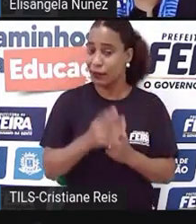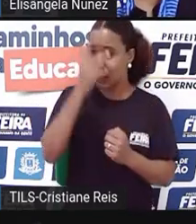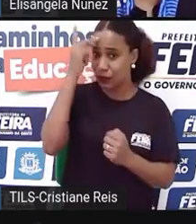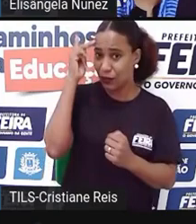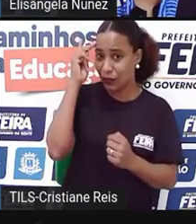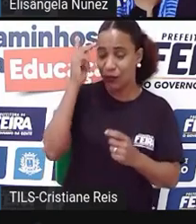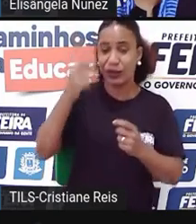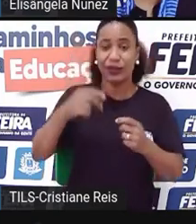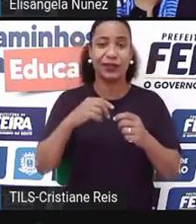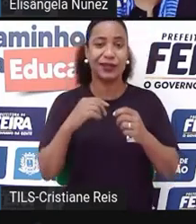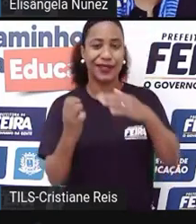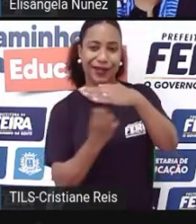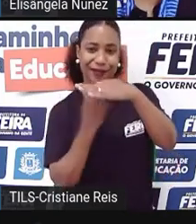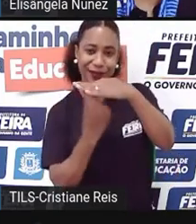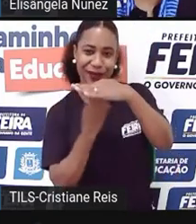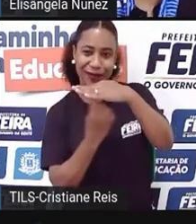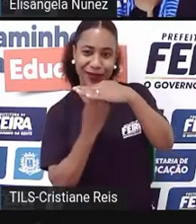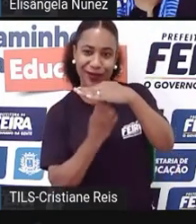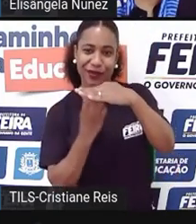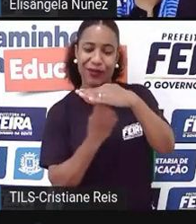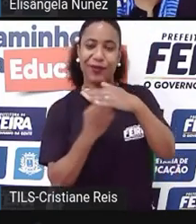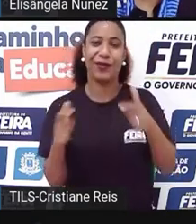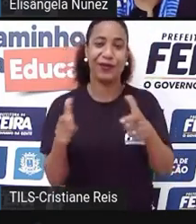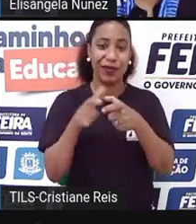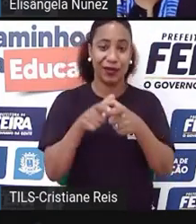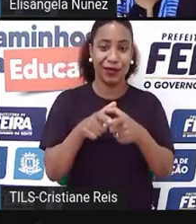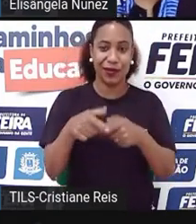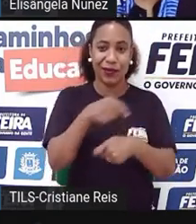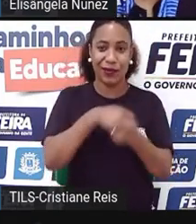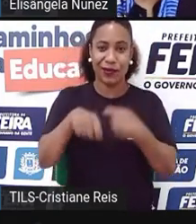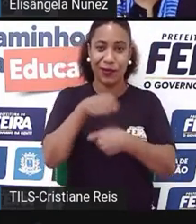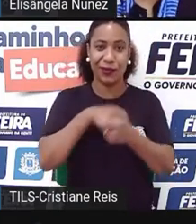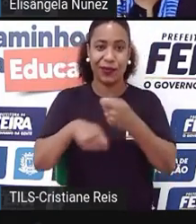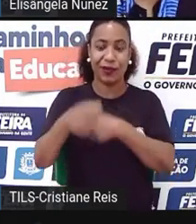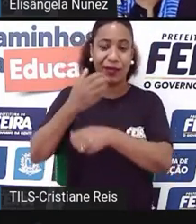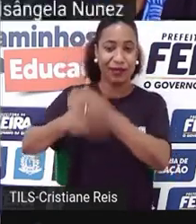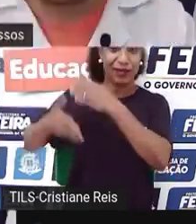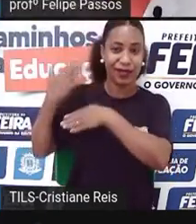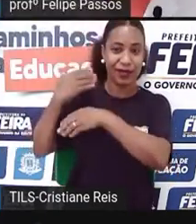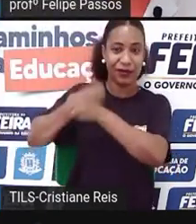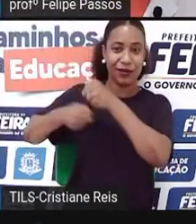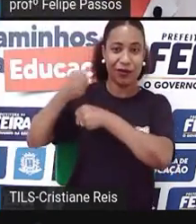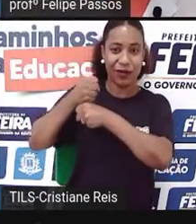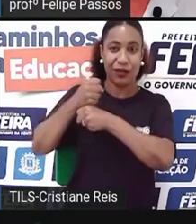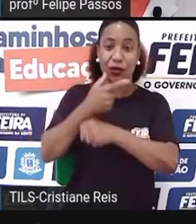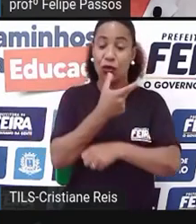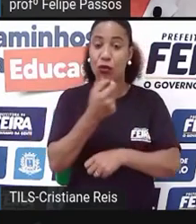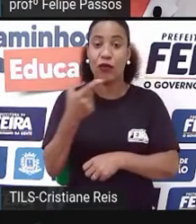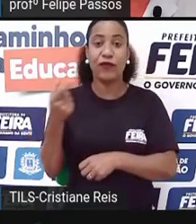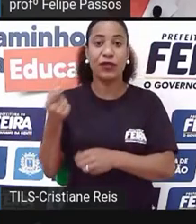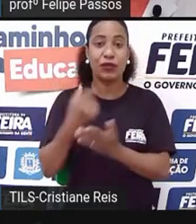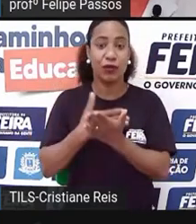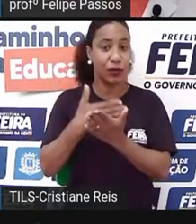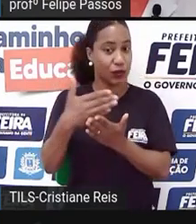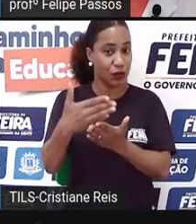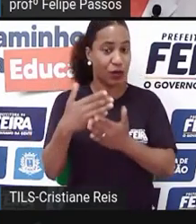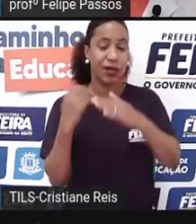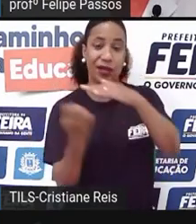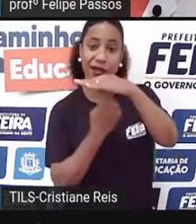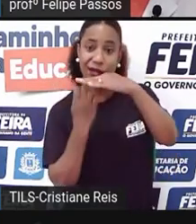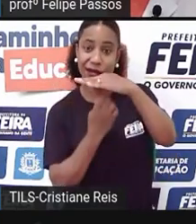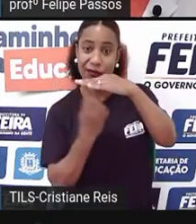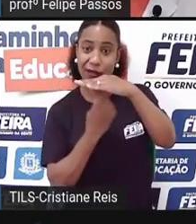o início ali, né, de 2020? Olha, o número de empresas cresceram. Foram mais de